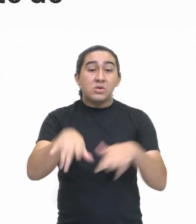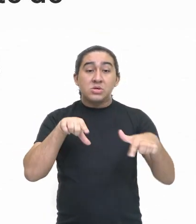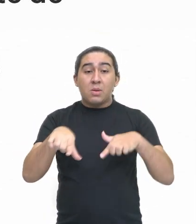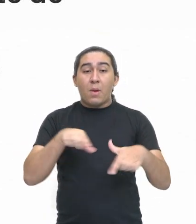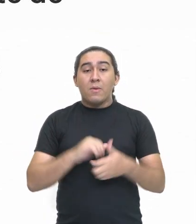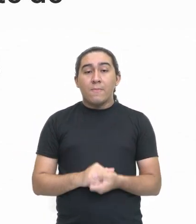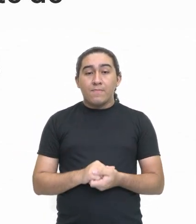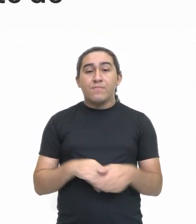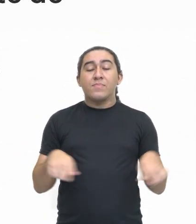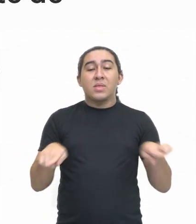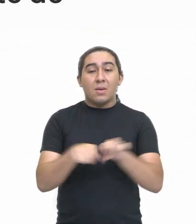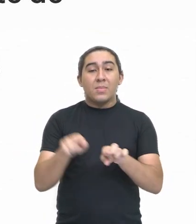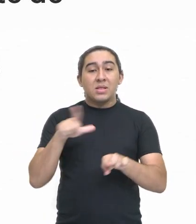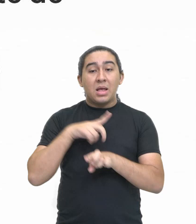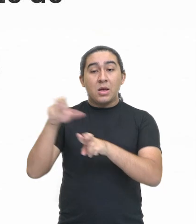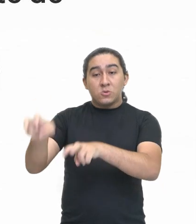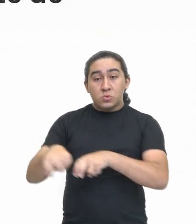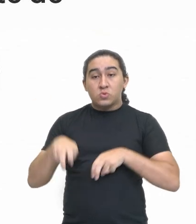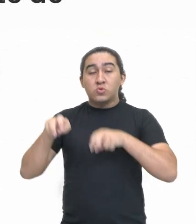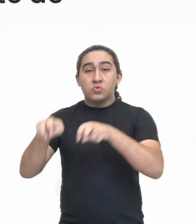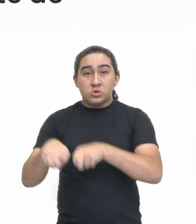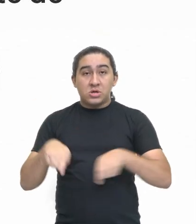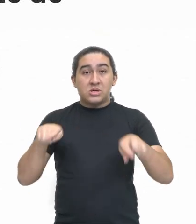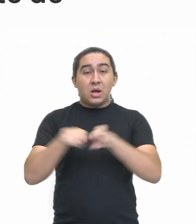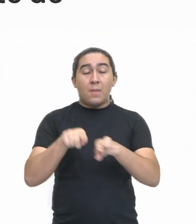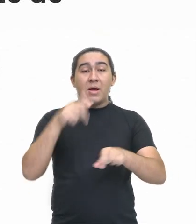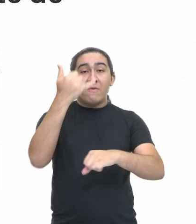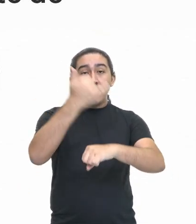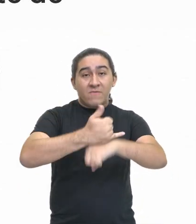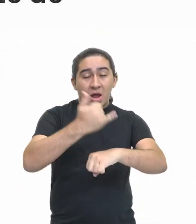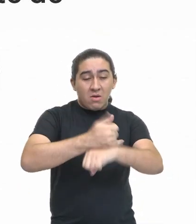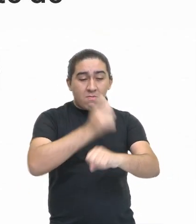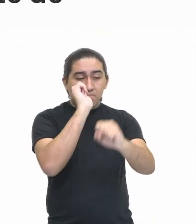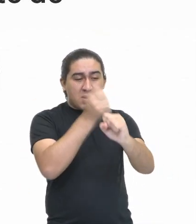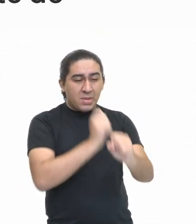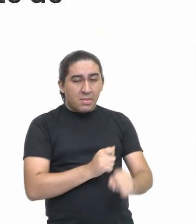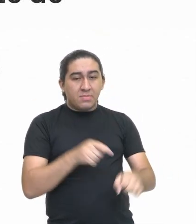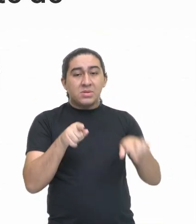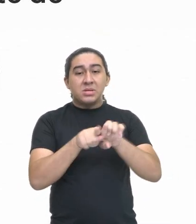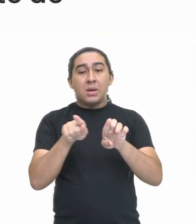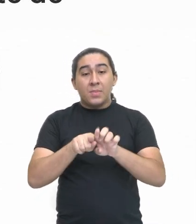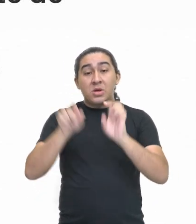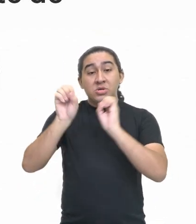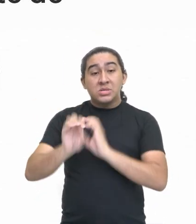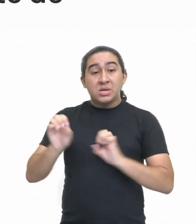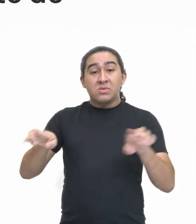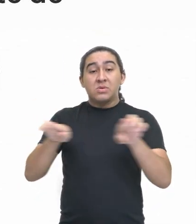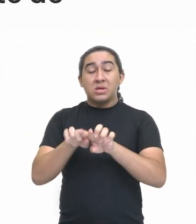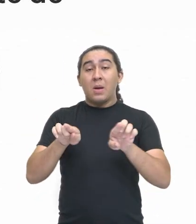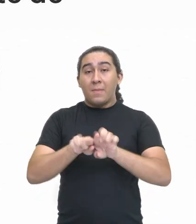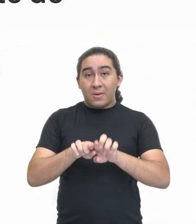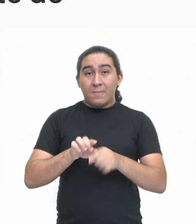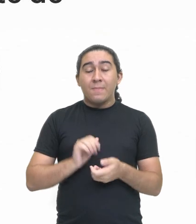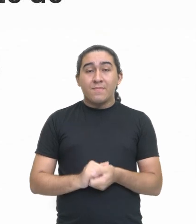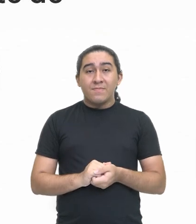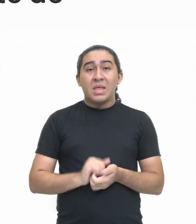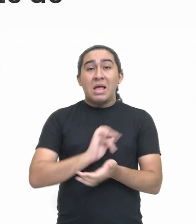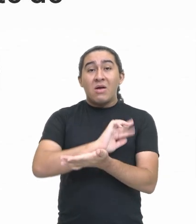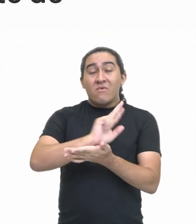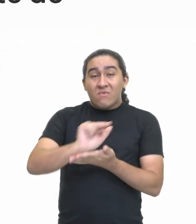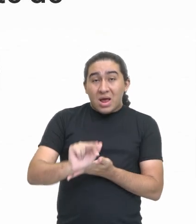a agricultura e mineração até a educação e entretenimento.